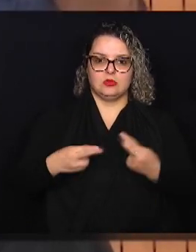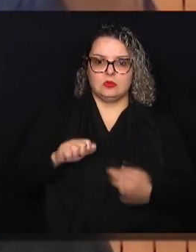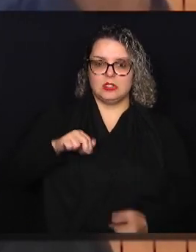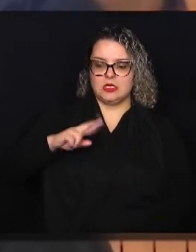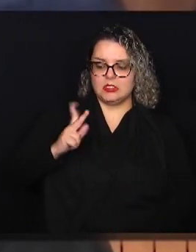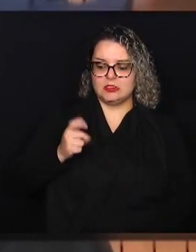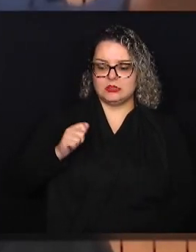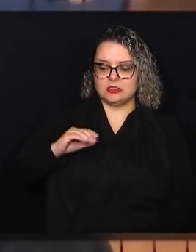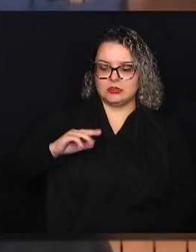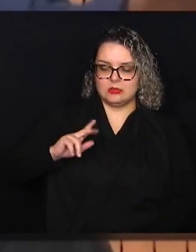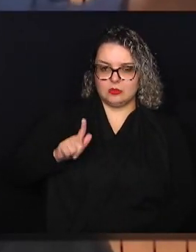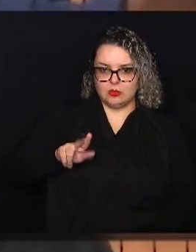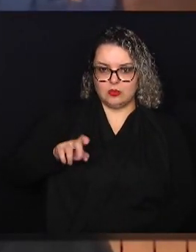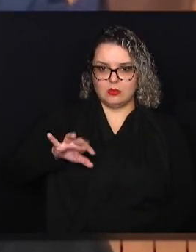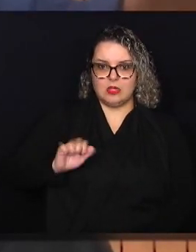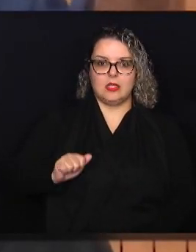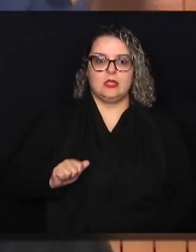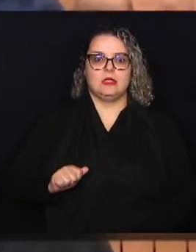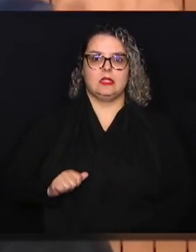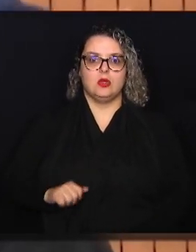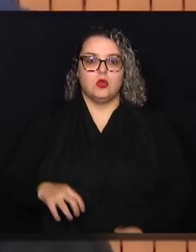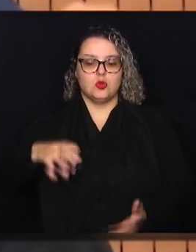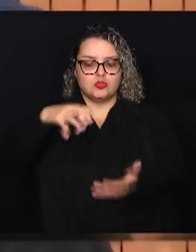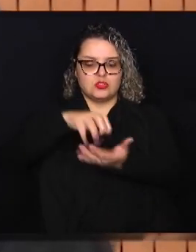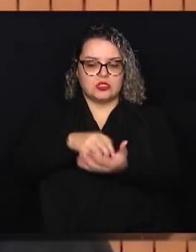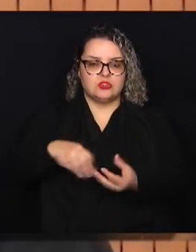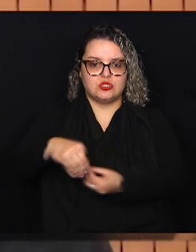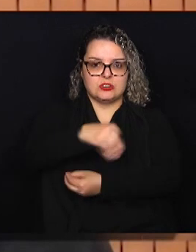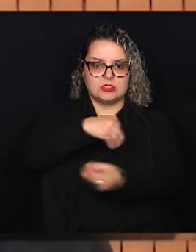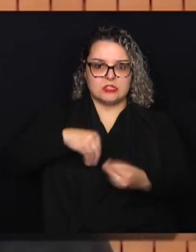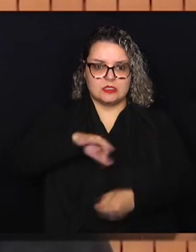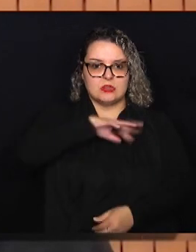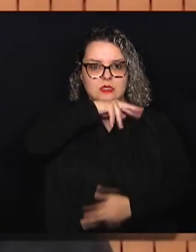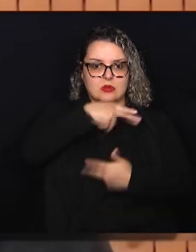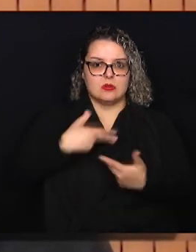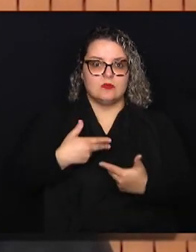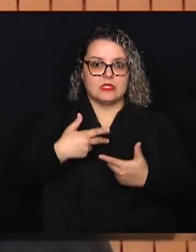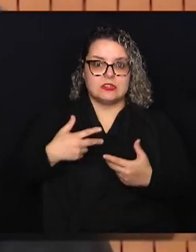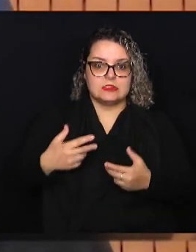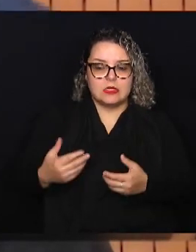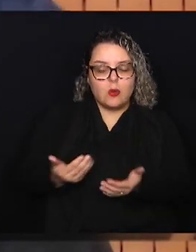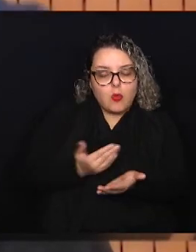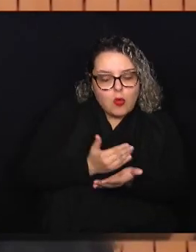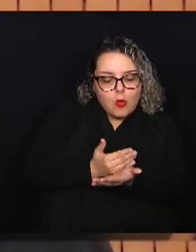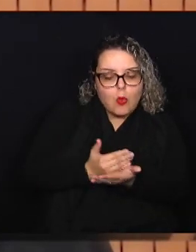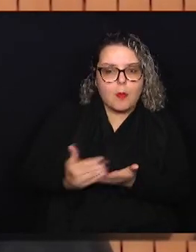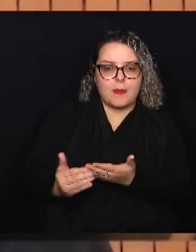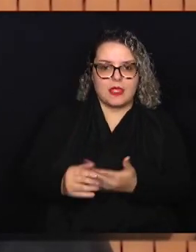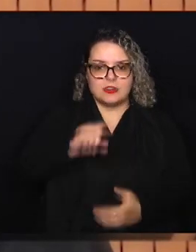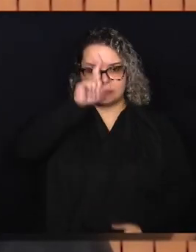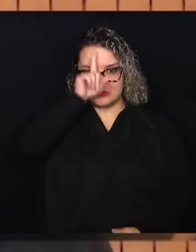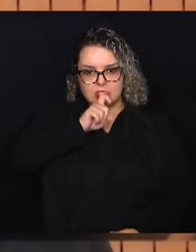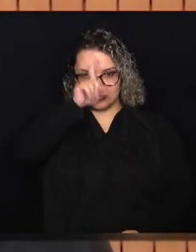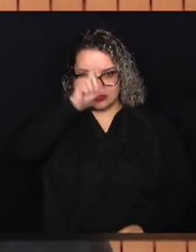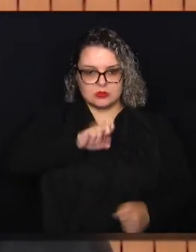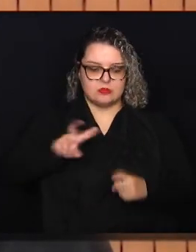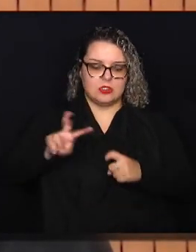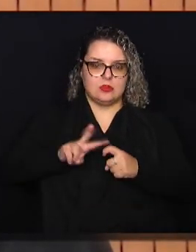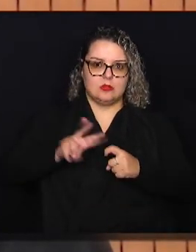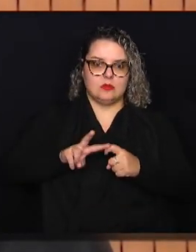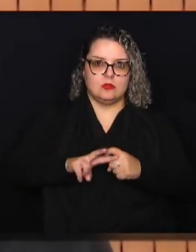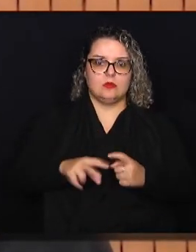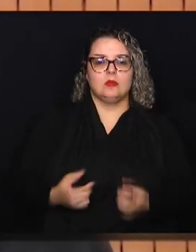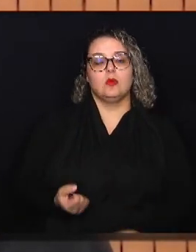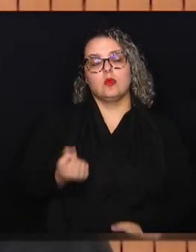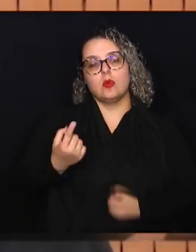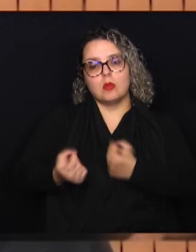vai ter a ponte já da estrutura pré-hospitalar. já vai ter que completar o atendimento secundário, já com alguma